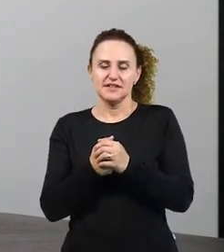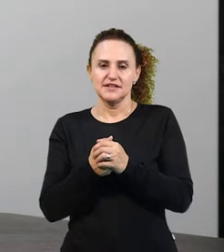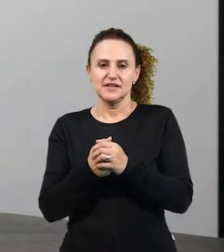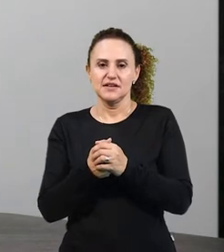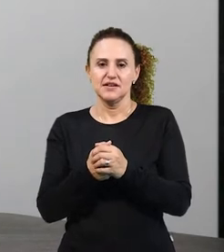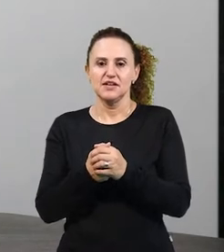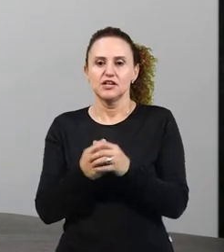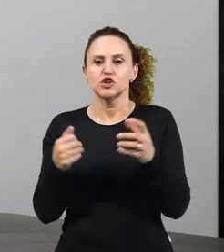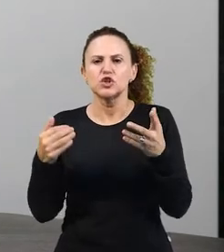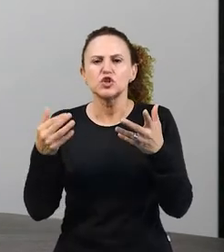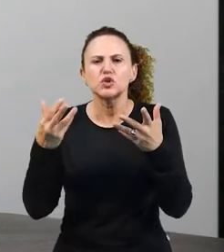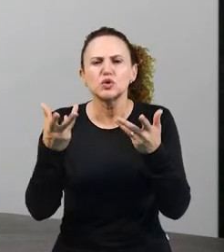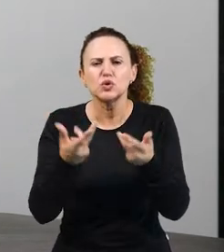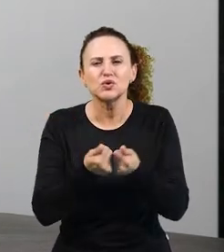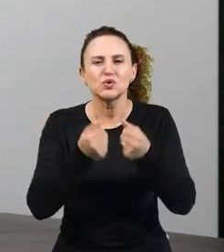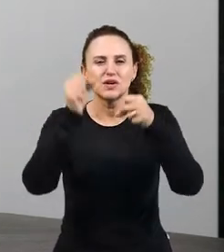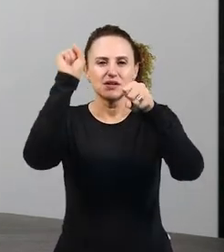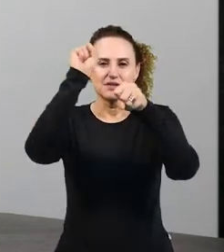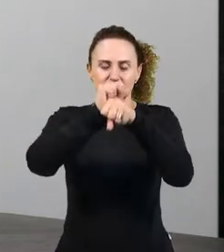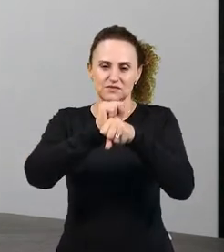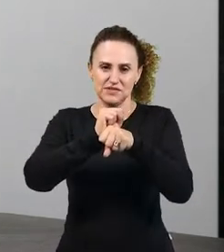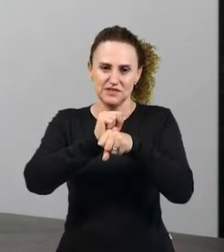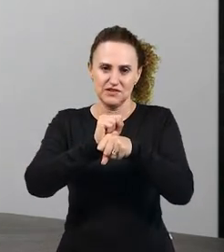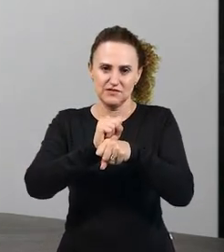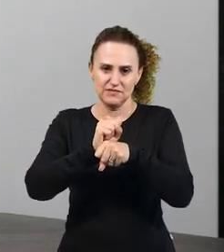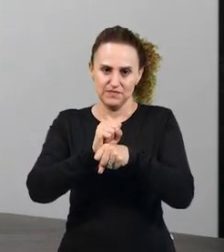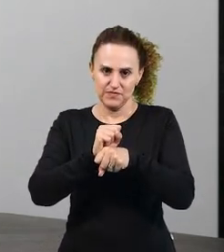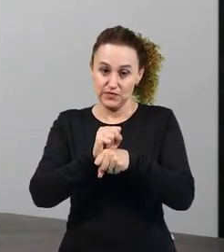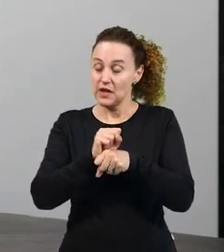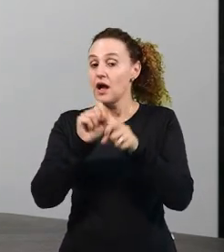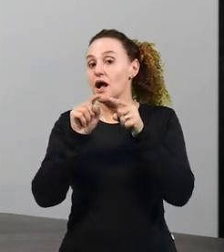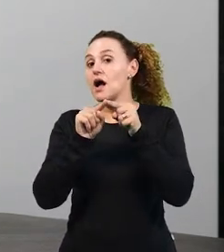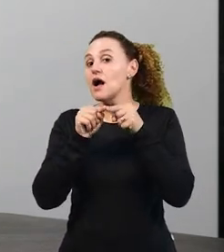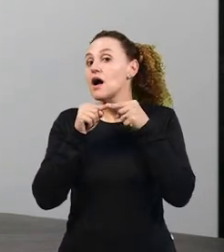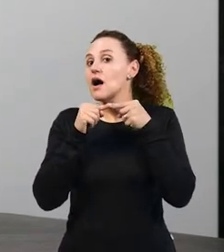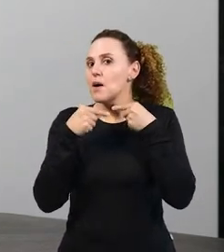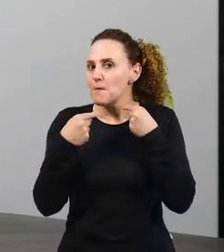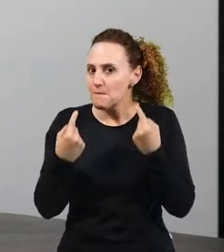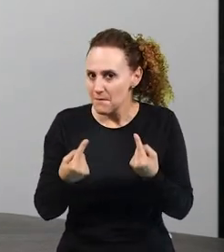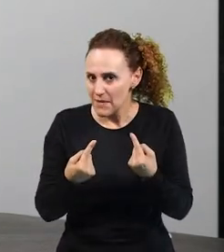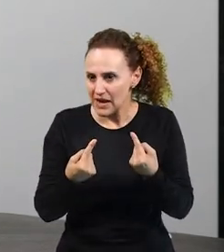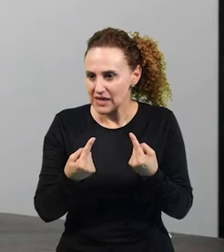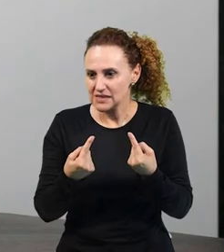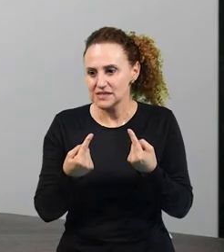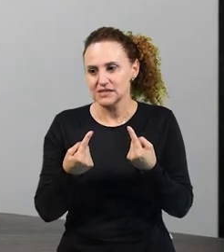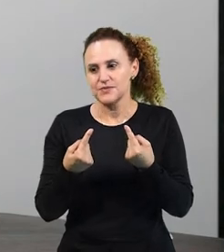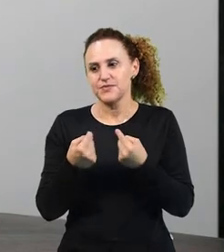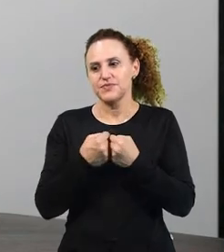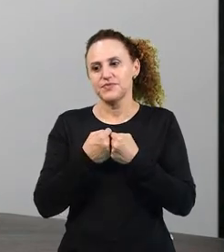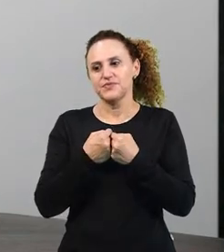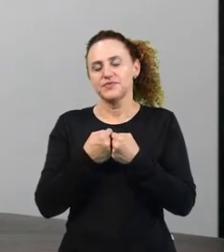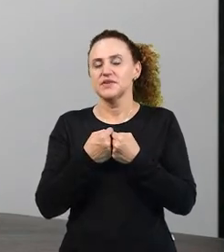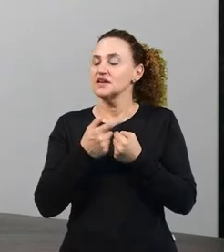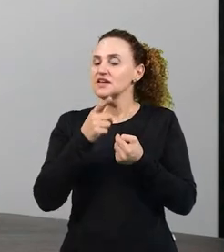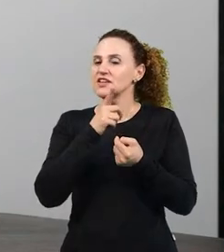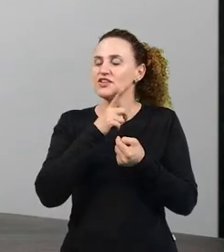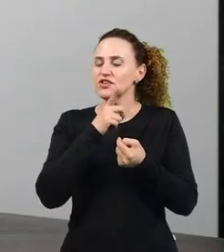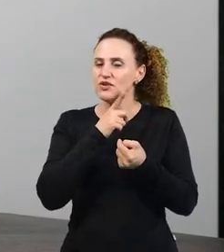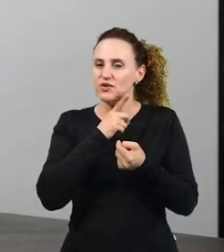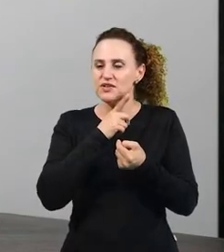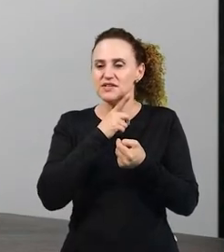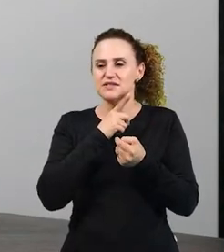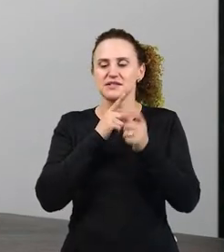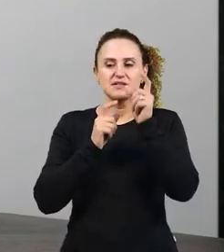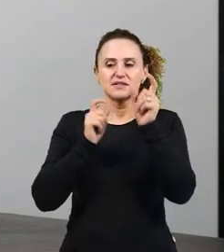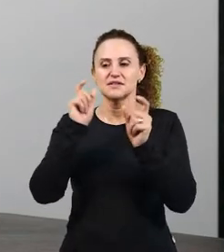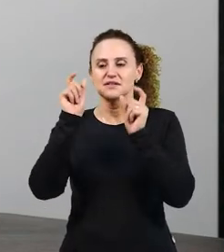Tudo é substantivo. mas todas essas carteiras todas essas palavras